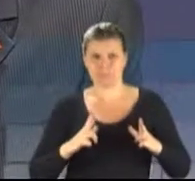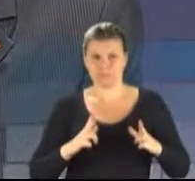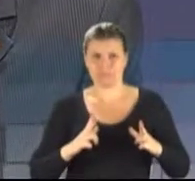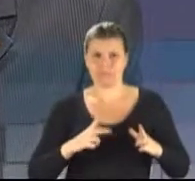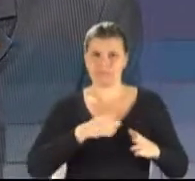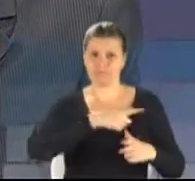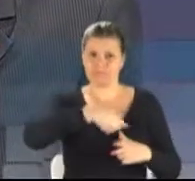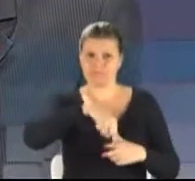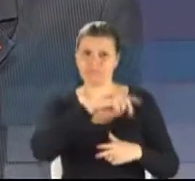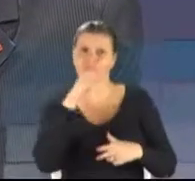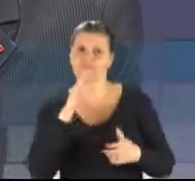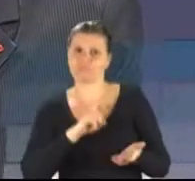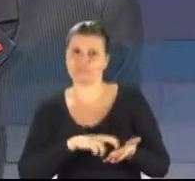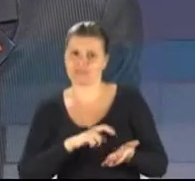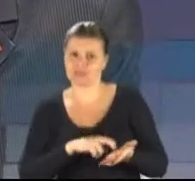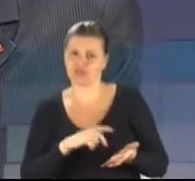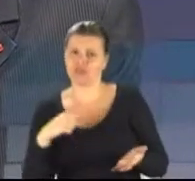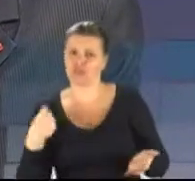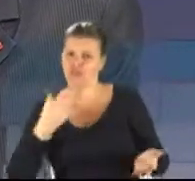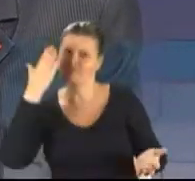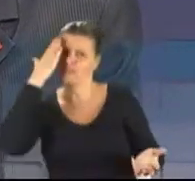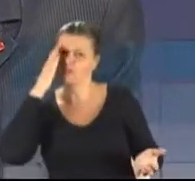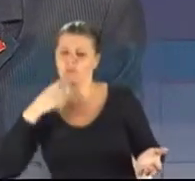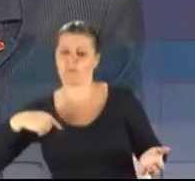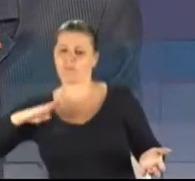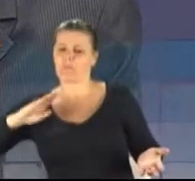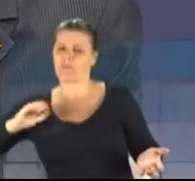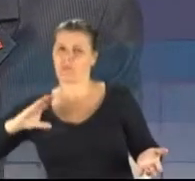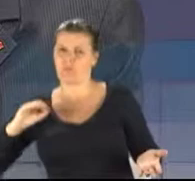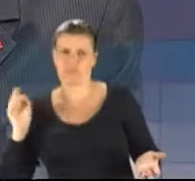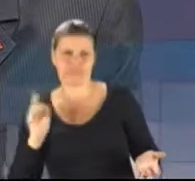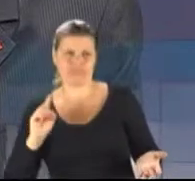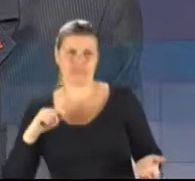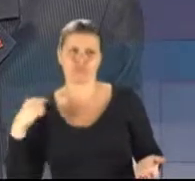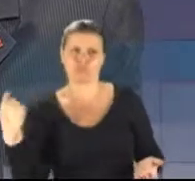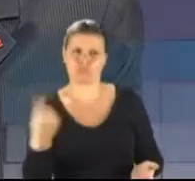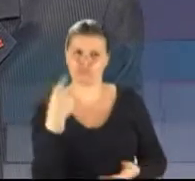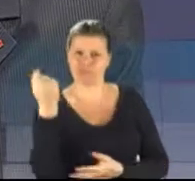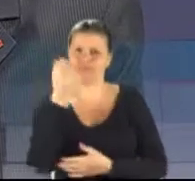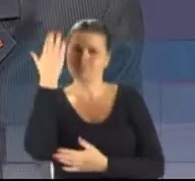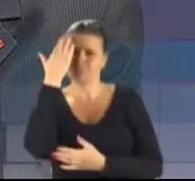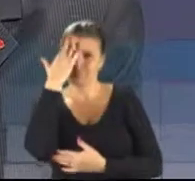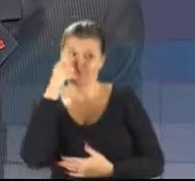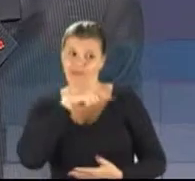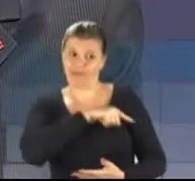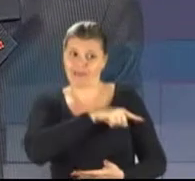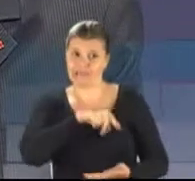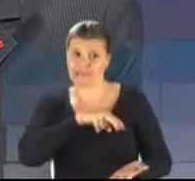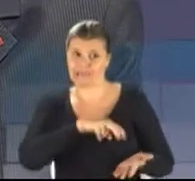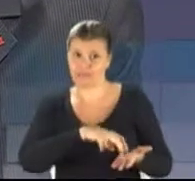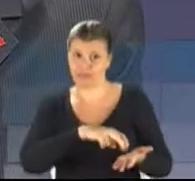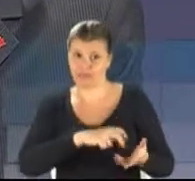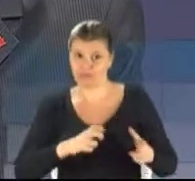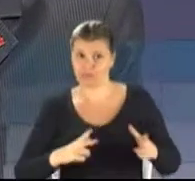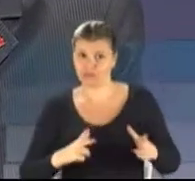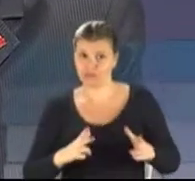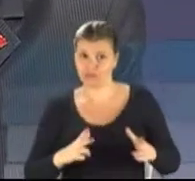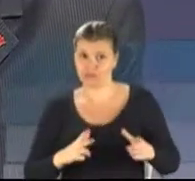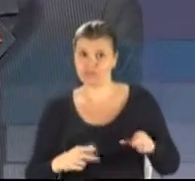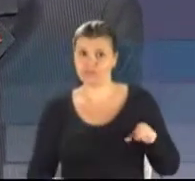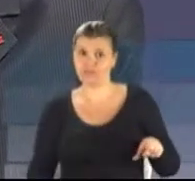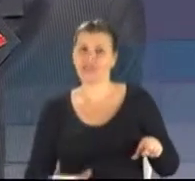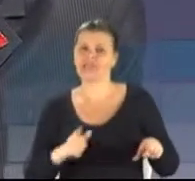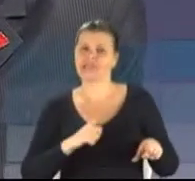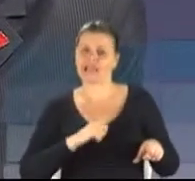sabemos nós que não somos bobos, e todo o Rio Grande do Sul sabe, que esses bancos estão dando